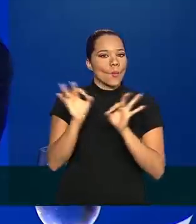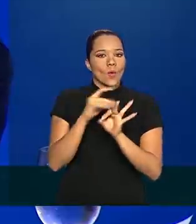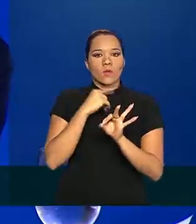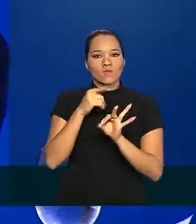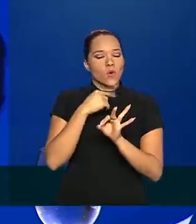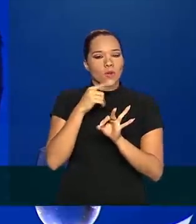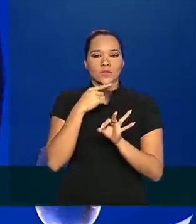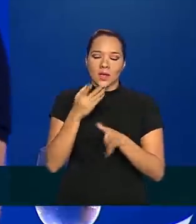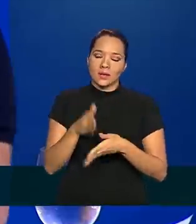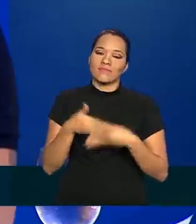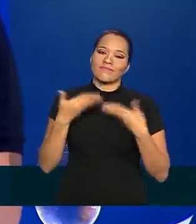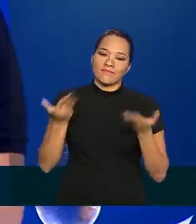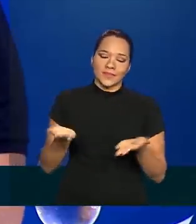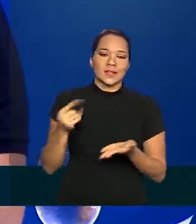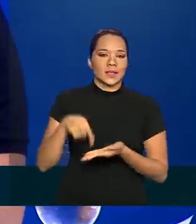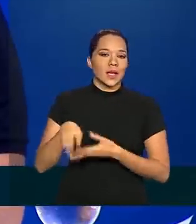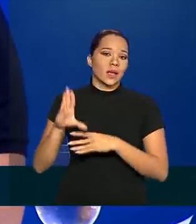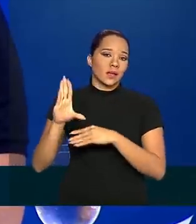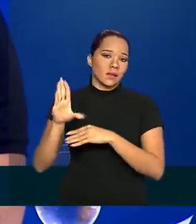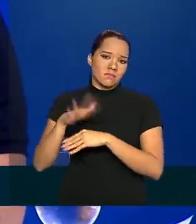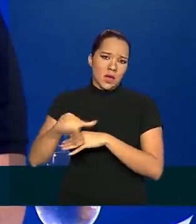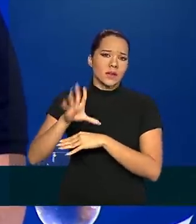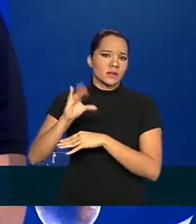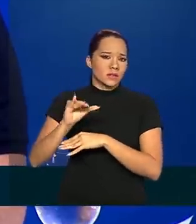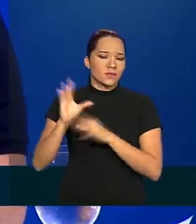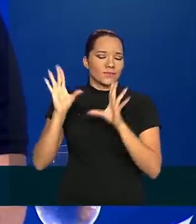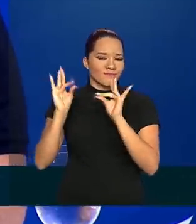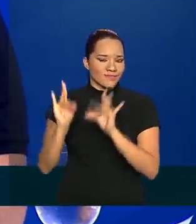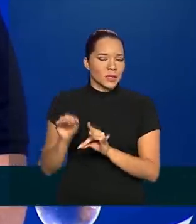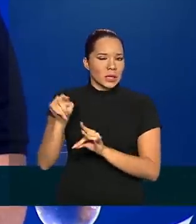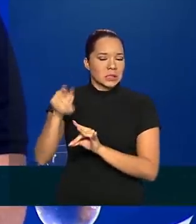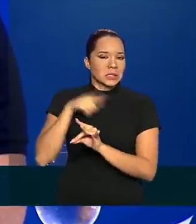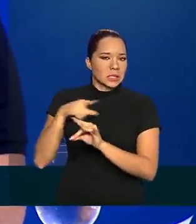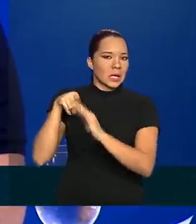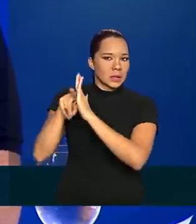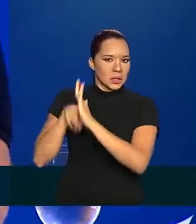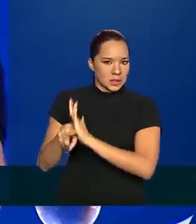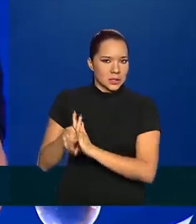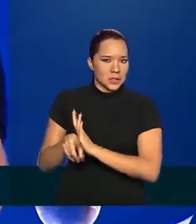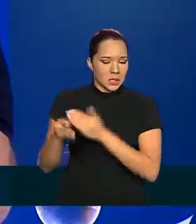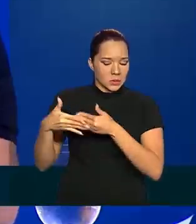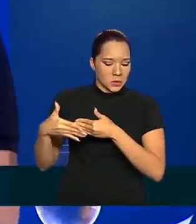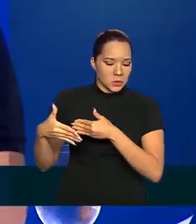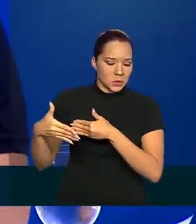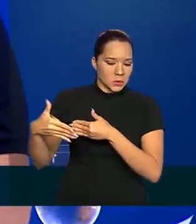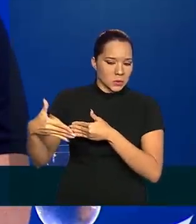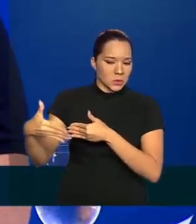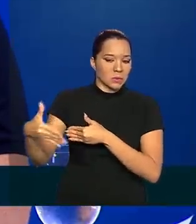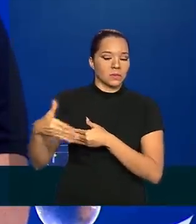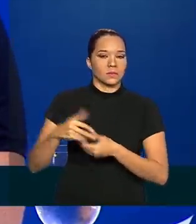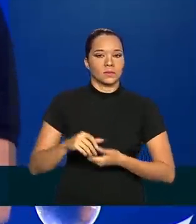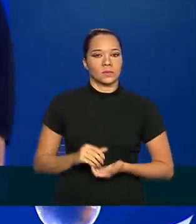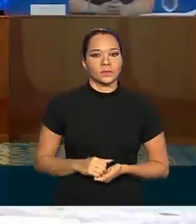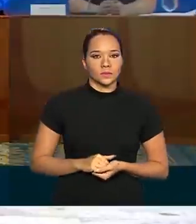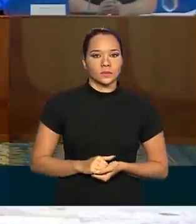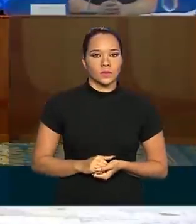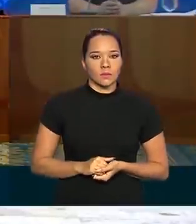ELISA. E aí é uma questão científica bem sofisticada que o pessoal está analisando nas últimas duas semanas, especialmente.